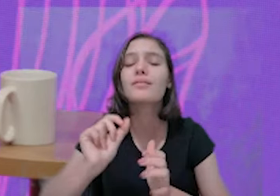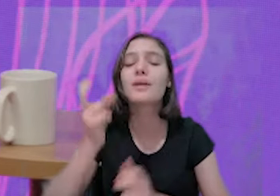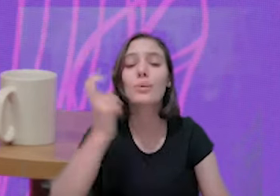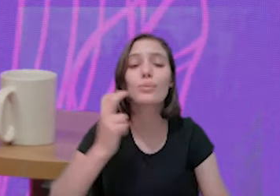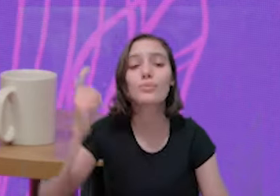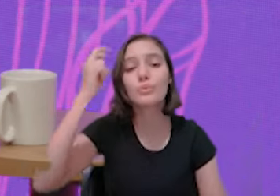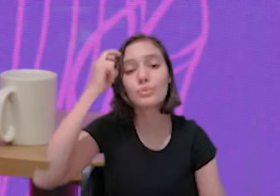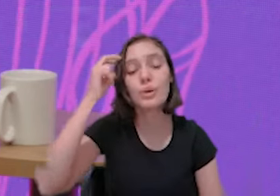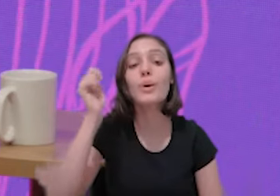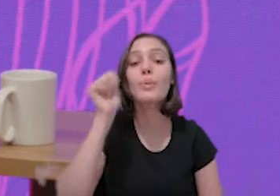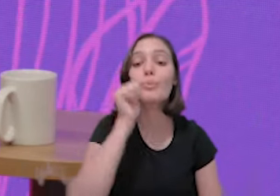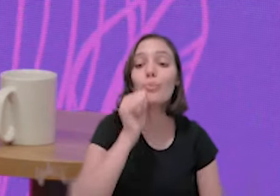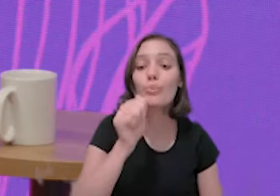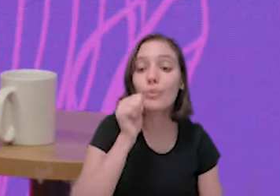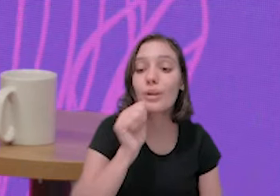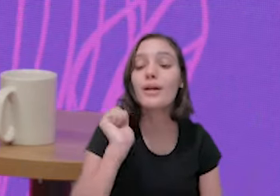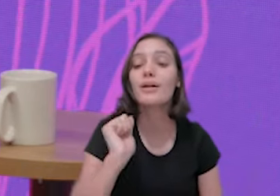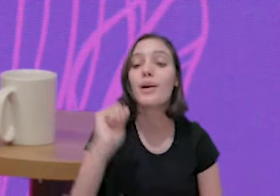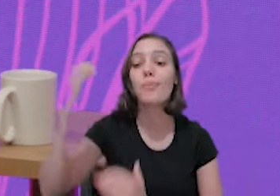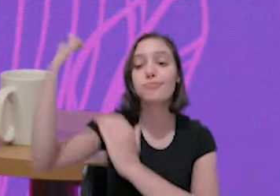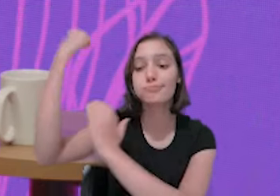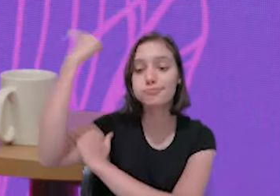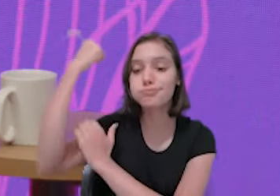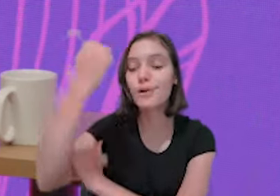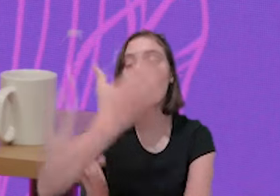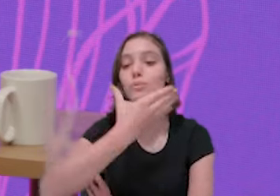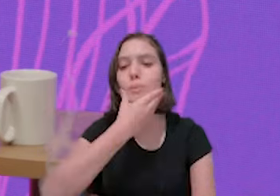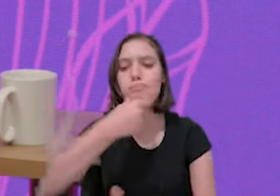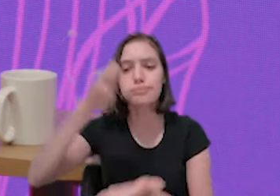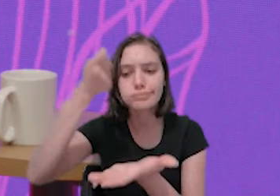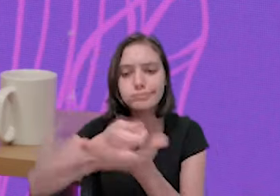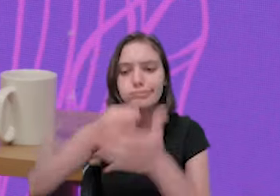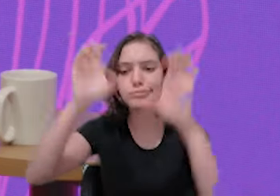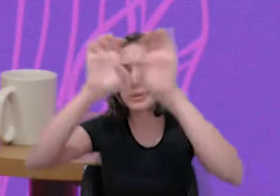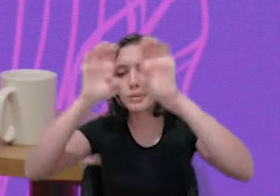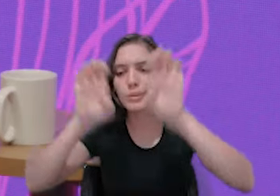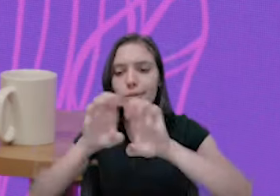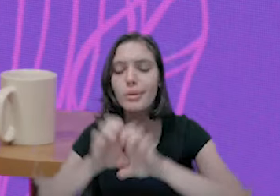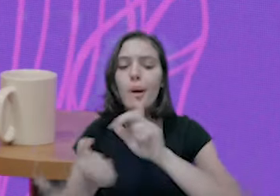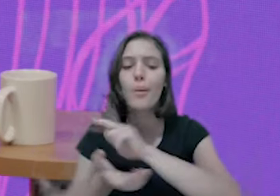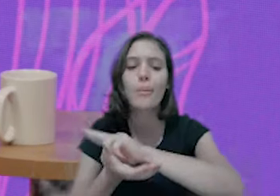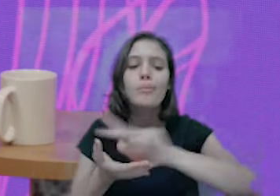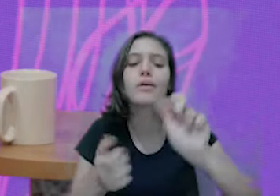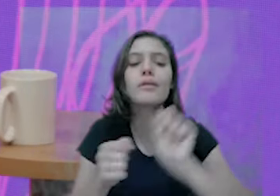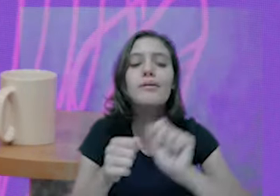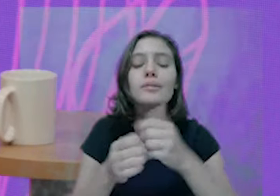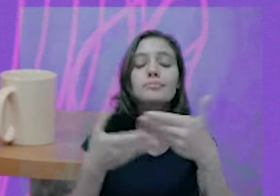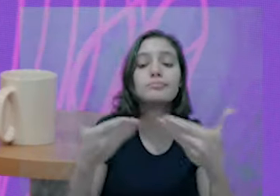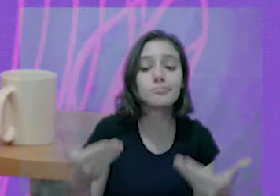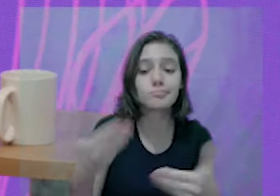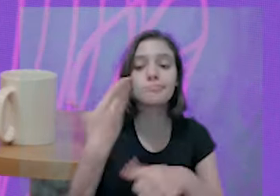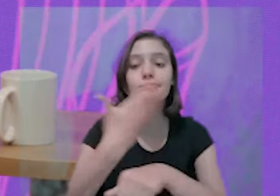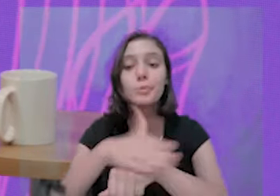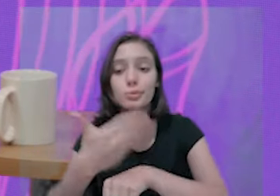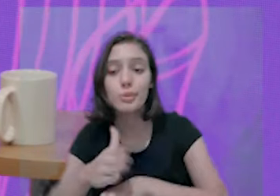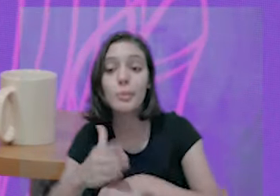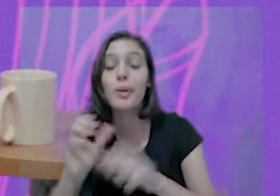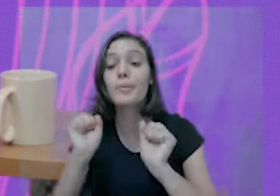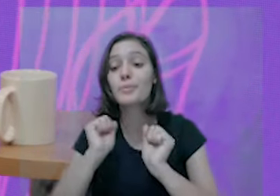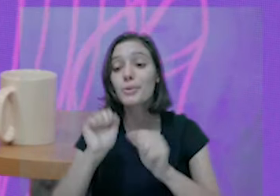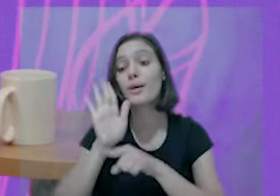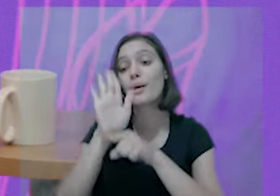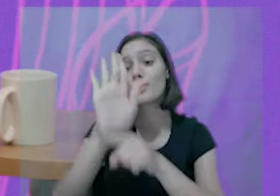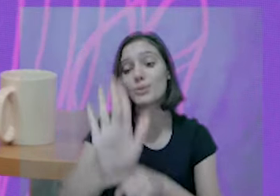práticas corriqueiras, quais não são, para você poder ajudar essa mulher a empreender. E aí, eu queria perguntar para você,